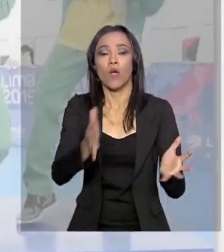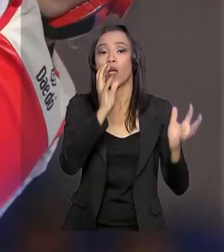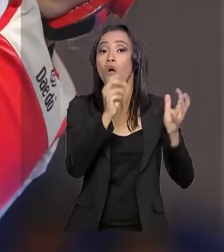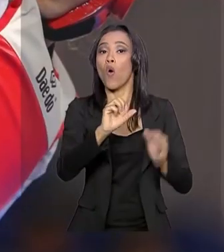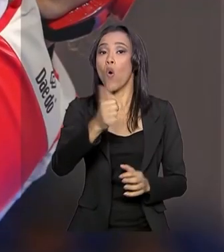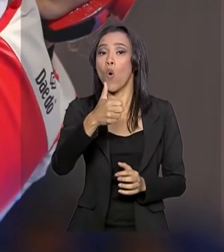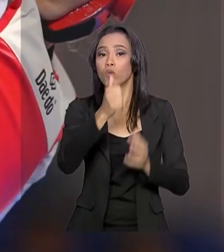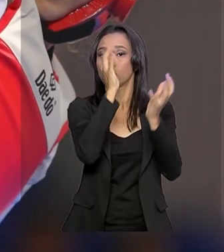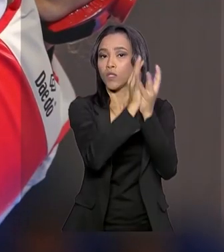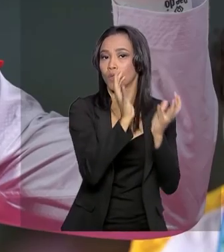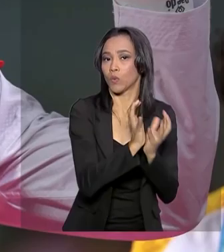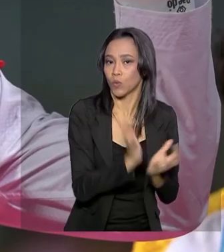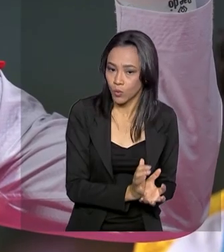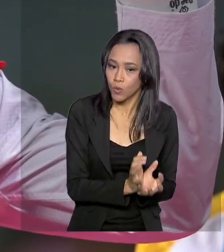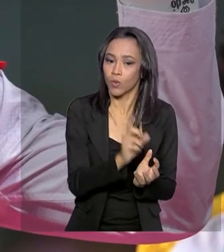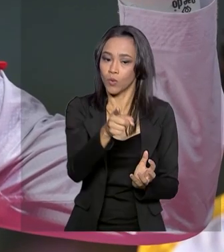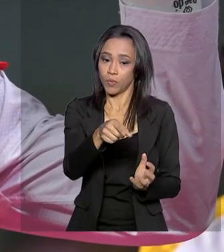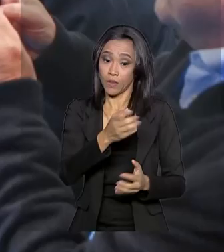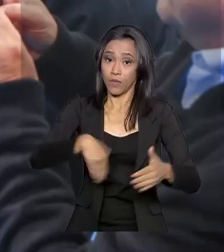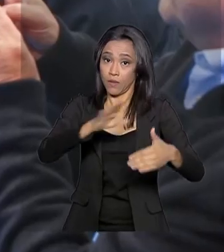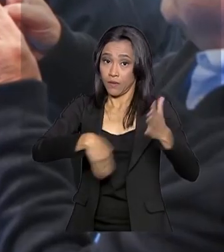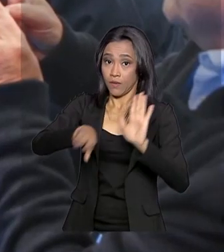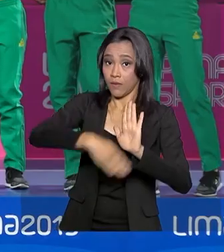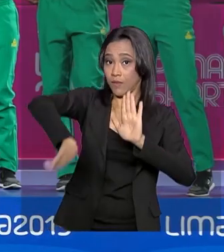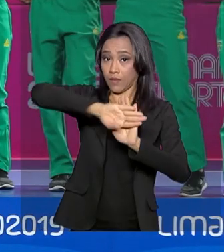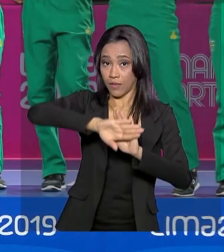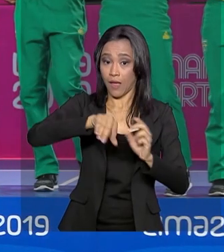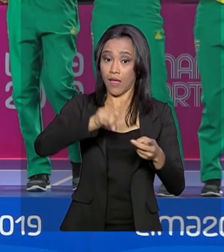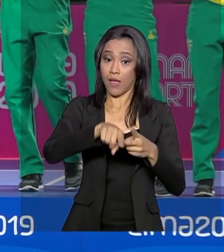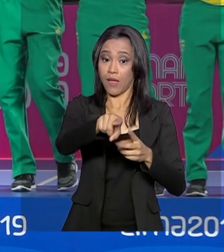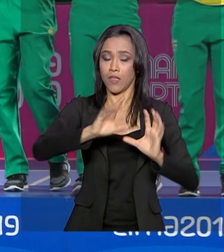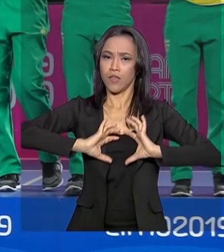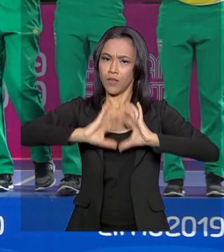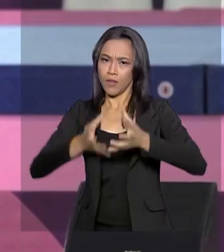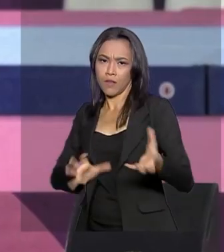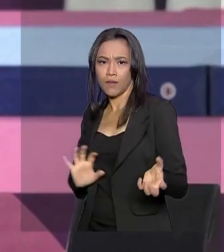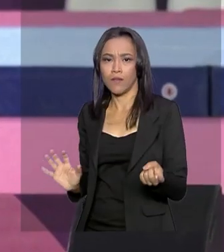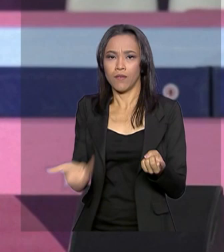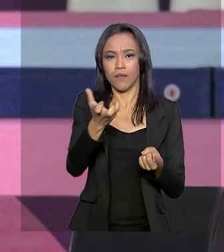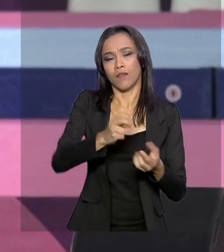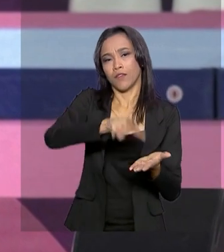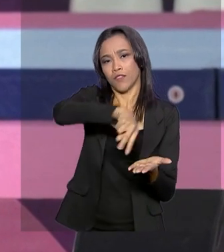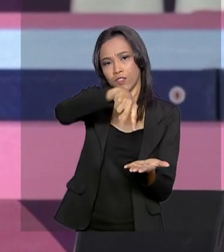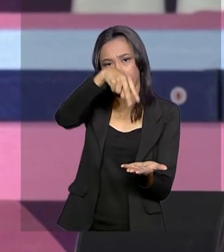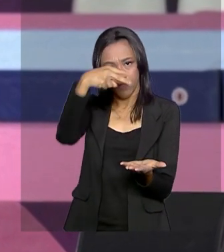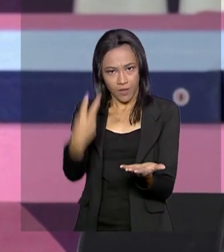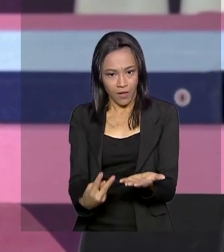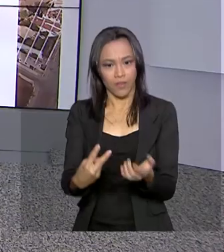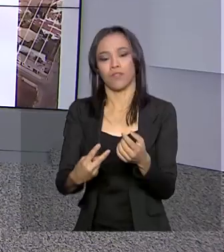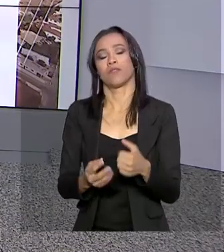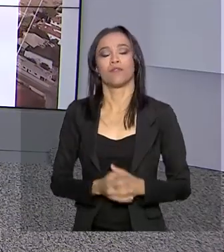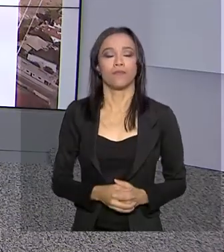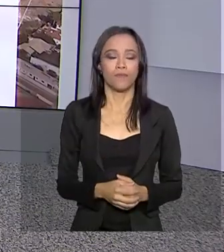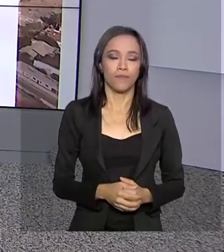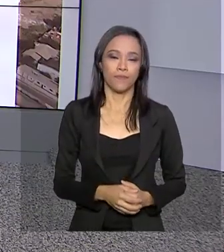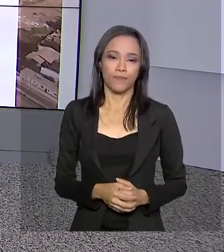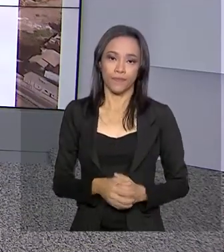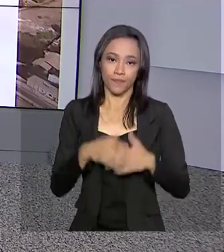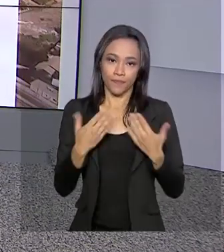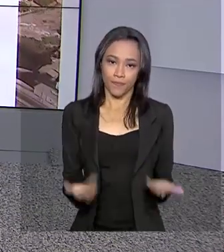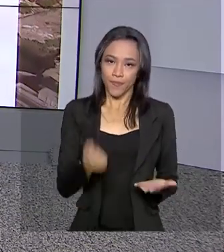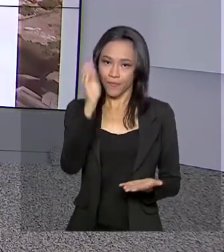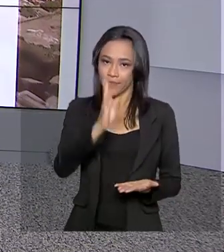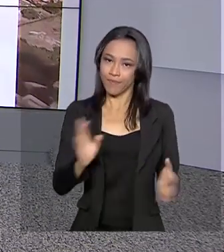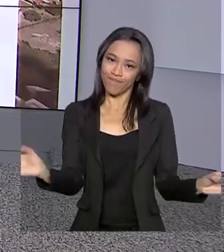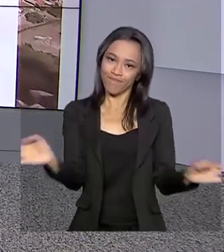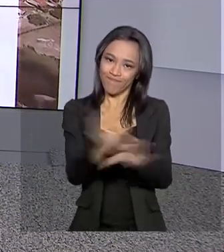diferentes, entre elas taekwondo, triatlo, handball feminino, ginástica artística. O Brasil